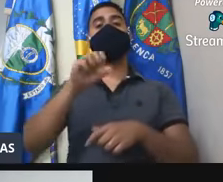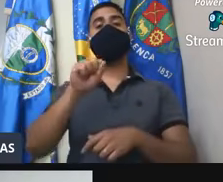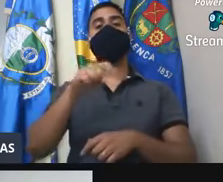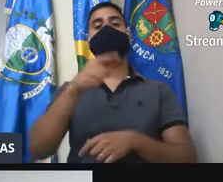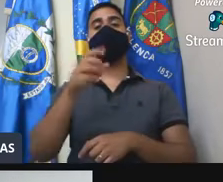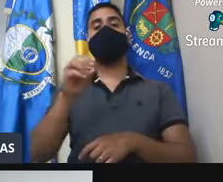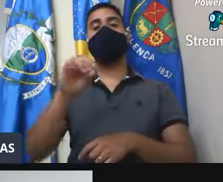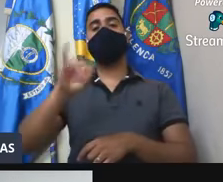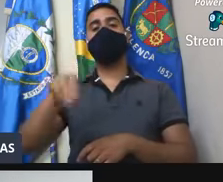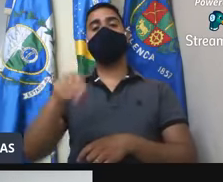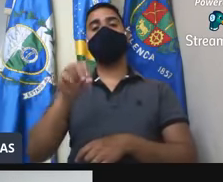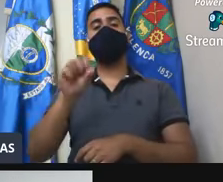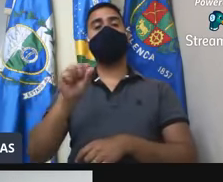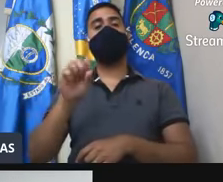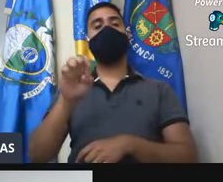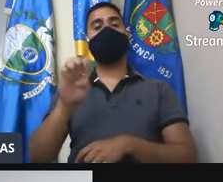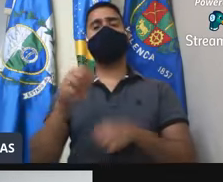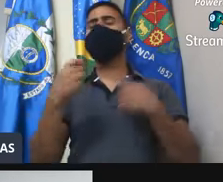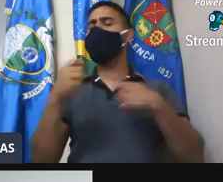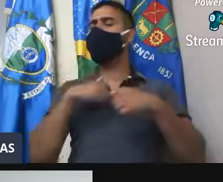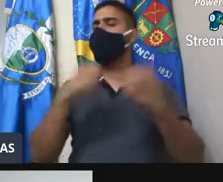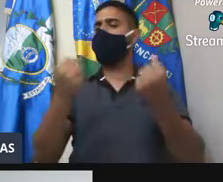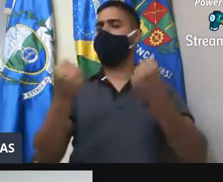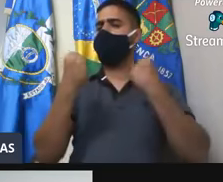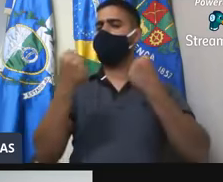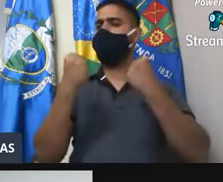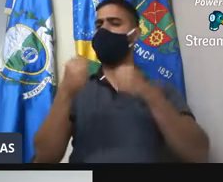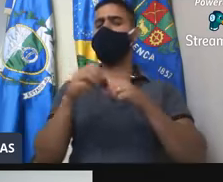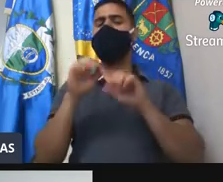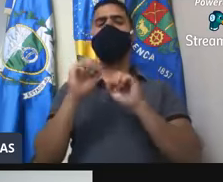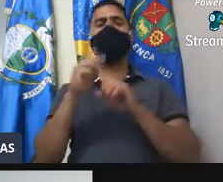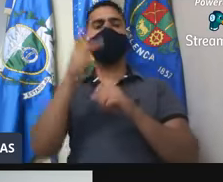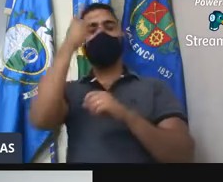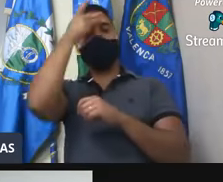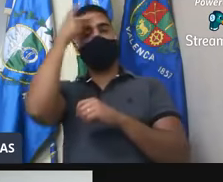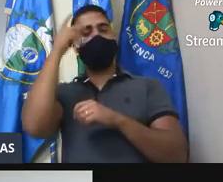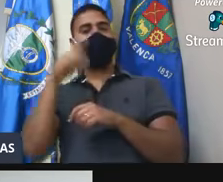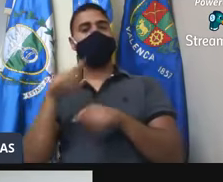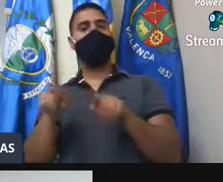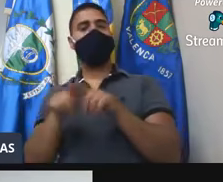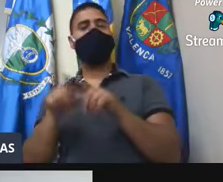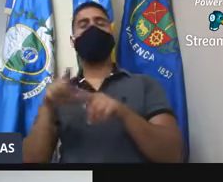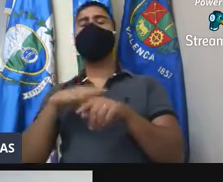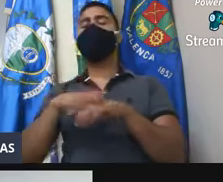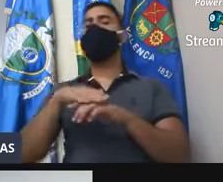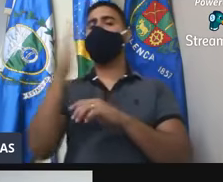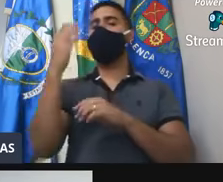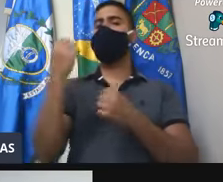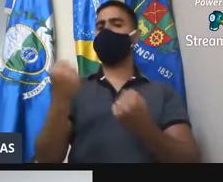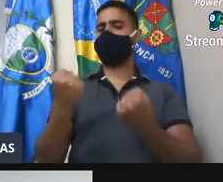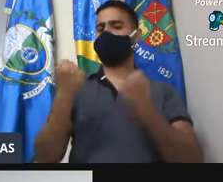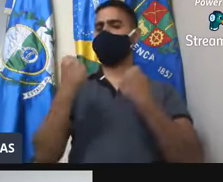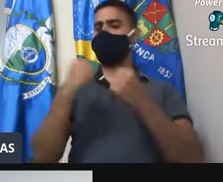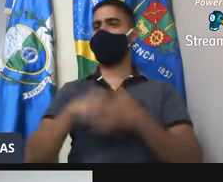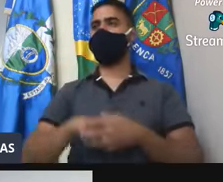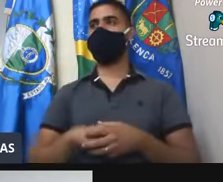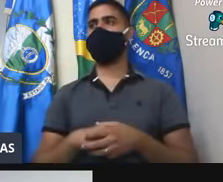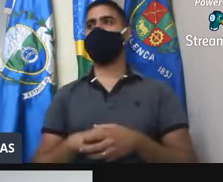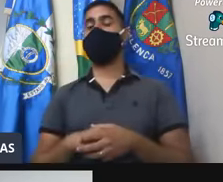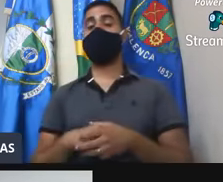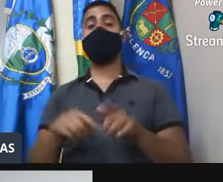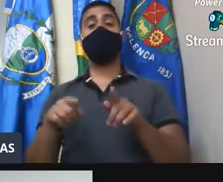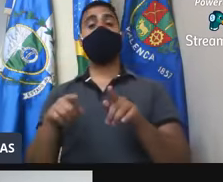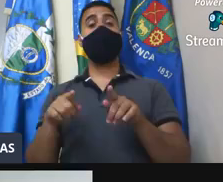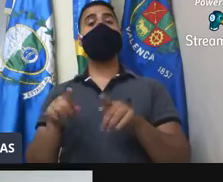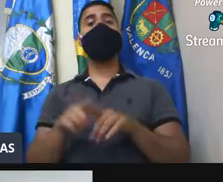No local, necessidade de implantação de uma academia para a terceira idade, com o objetivo de possibilidade de incentivar a população prática de exercícios físicos. Vale ressaltar que as